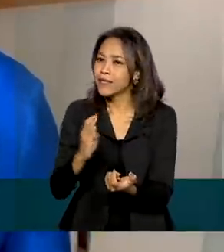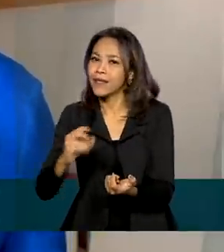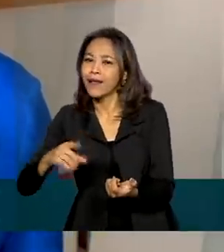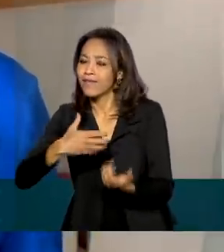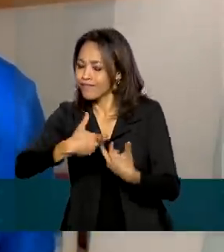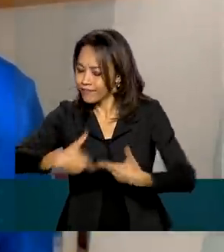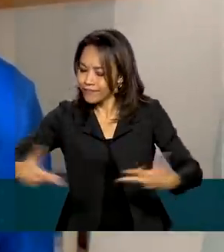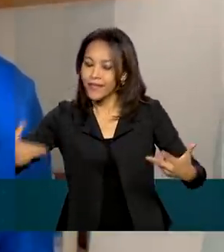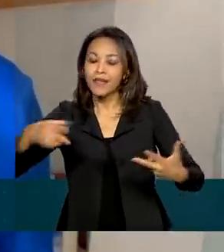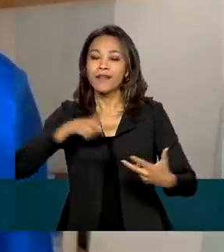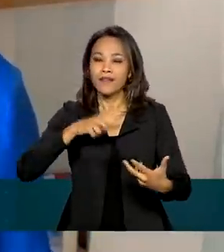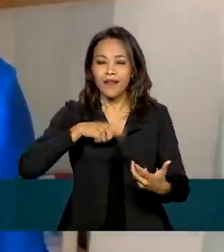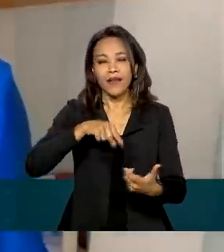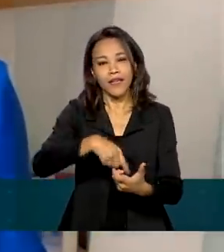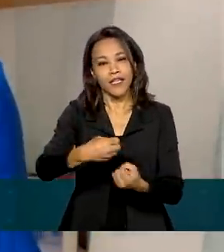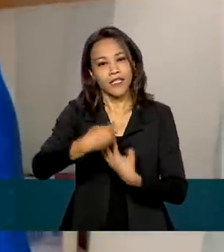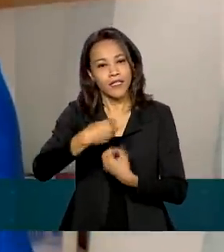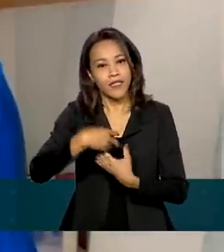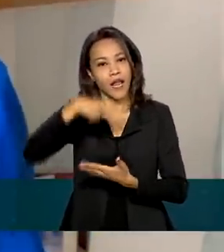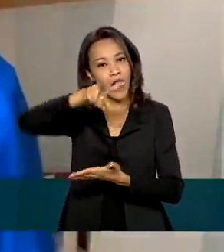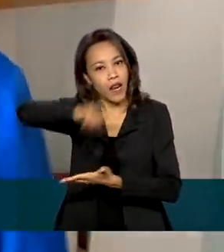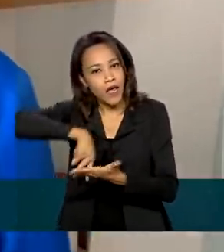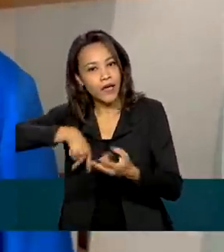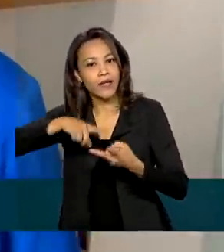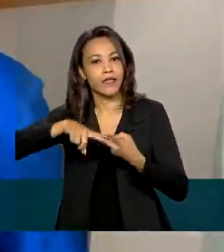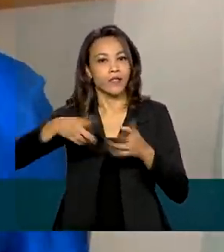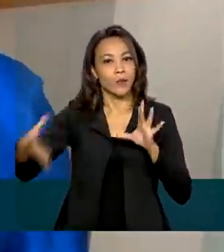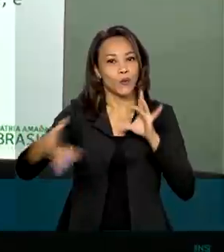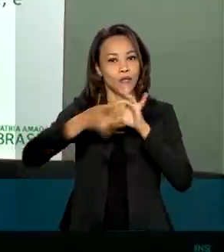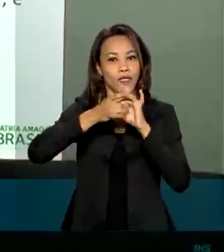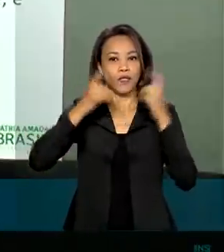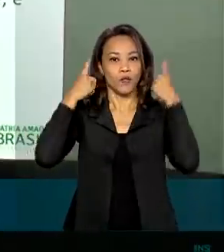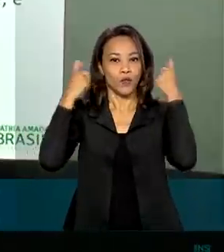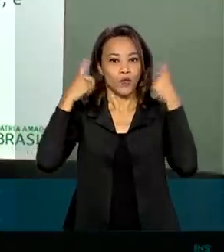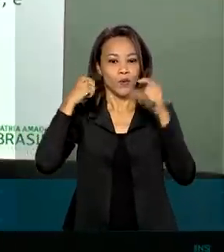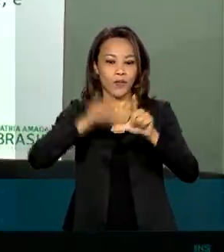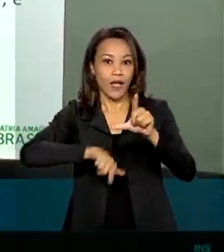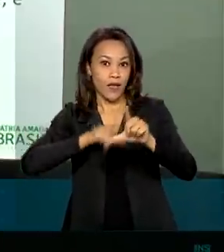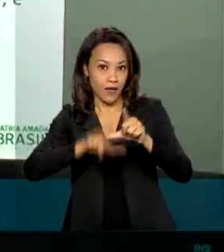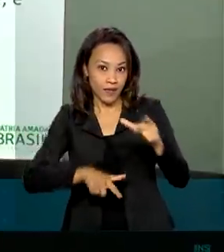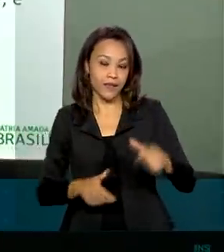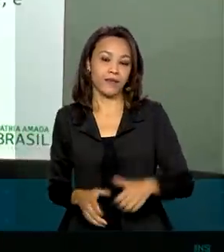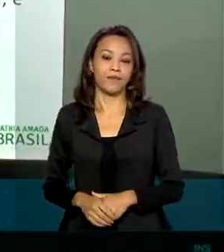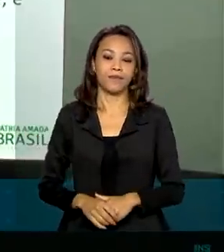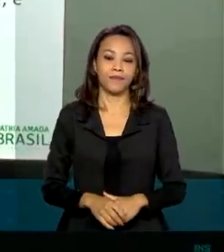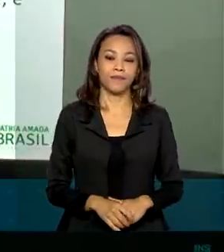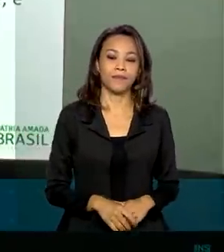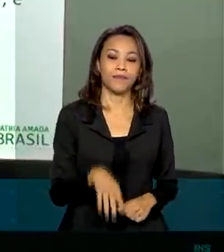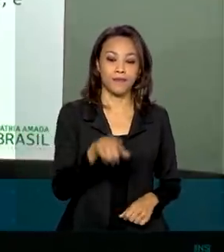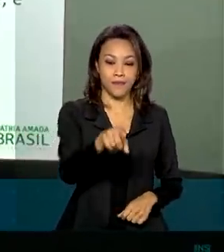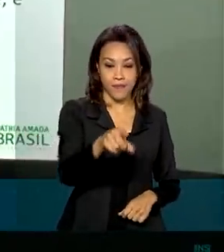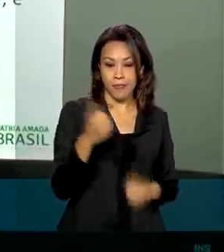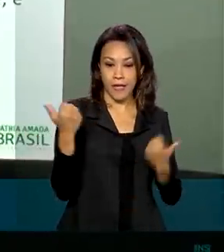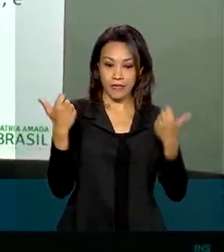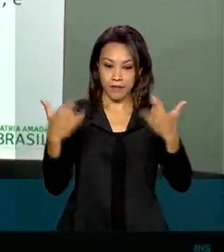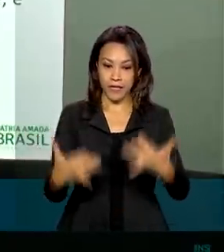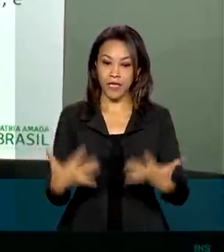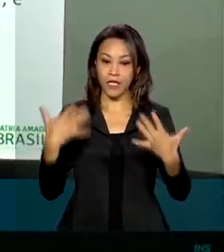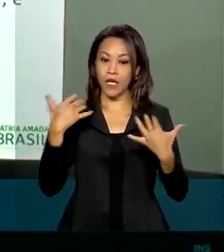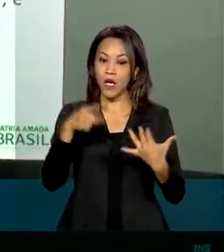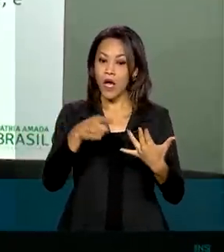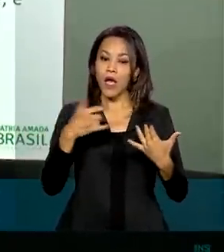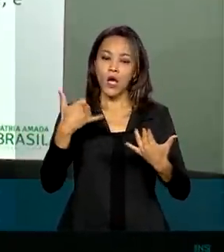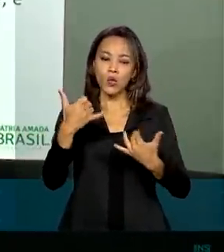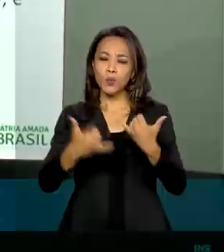desenvolve a leitura unindo sons a letras. O Grafo Game é um jogo que ensina os